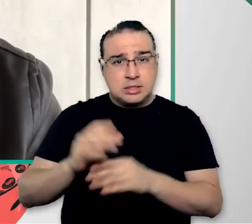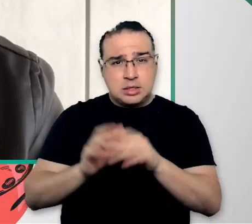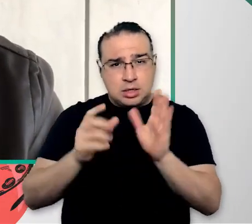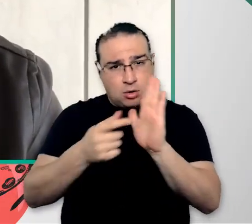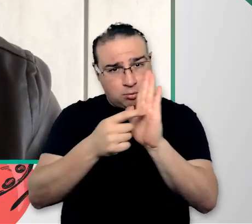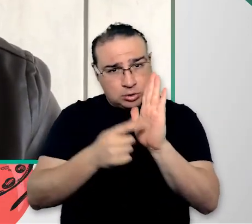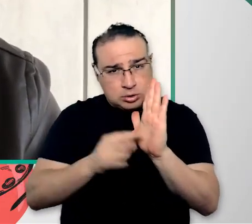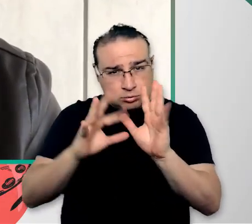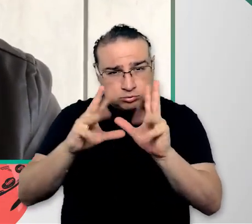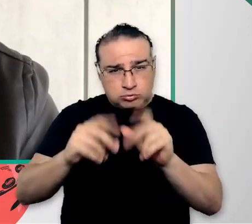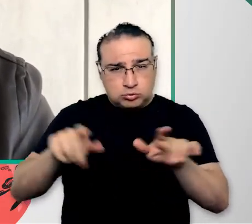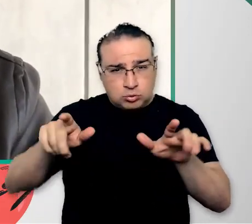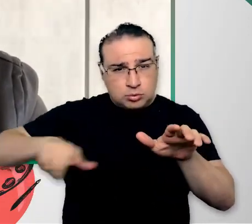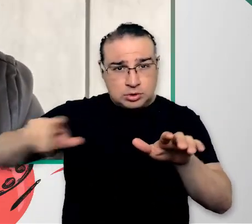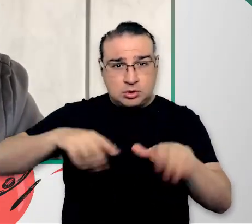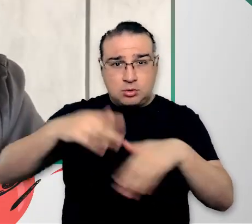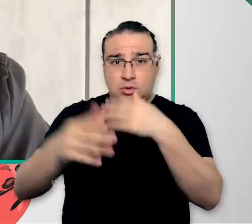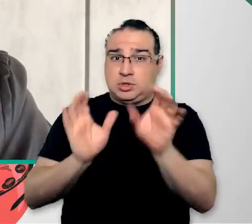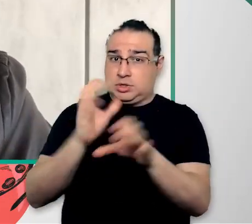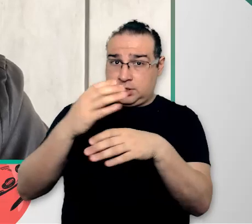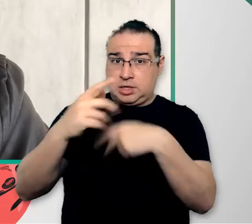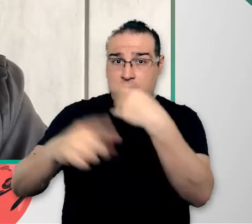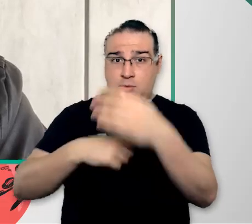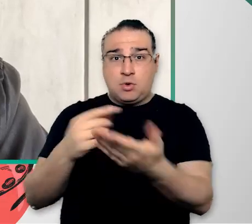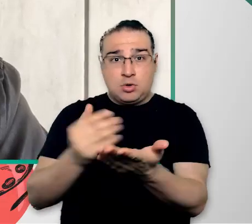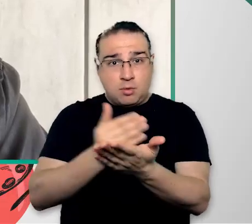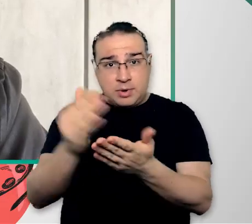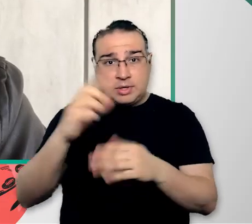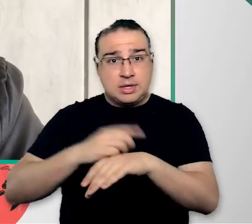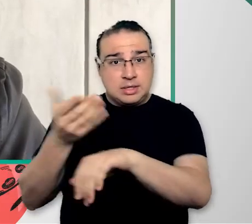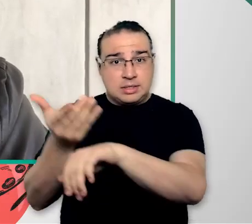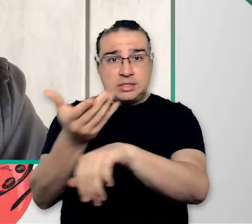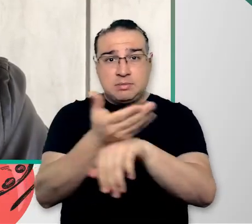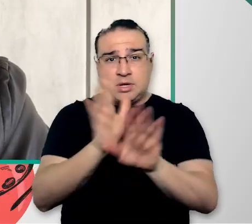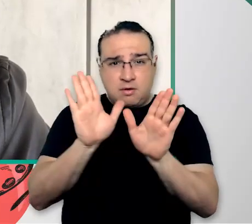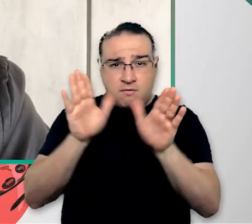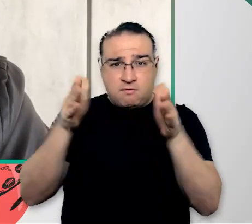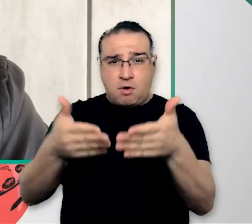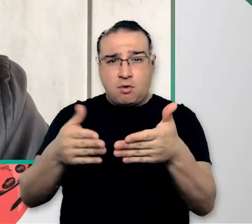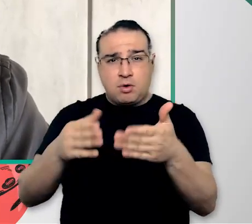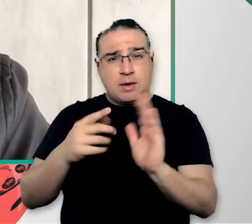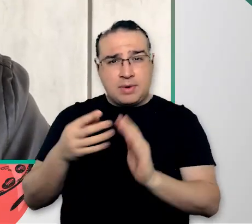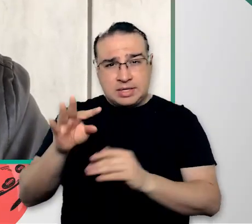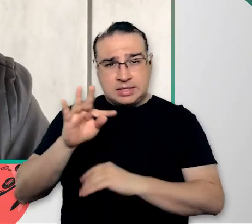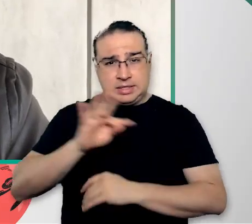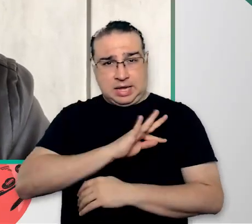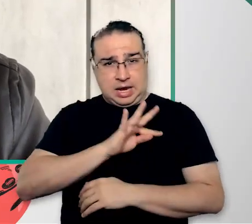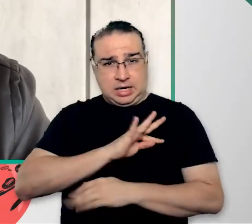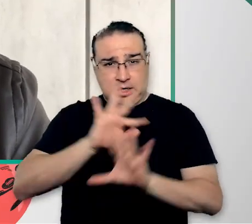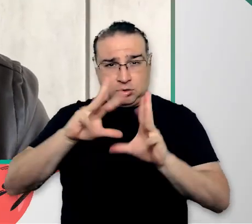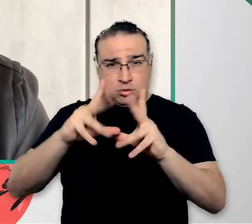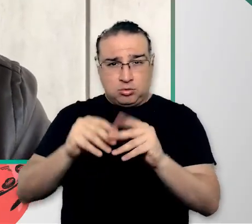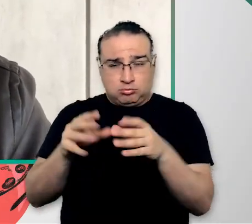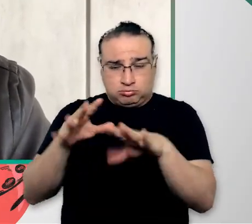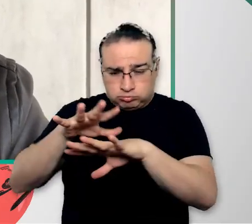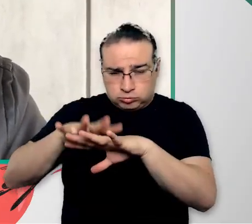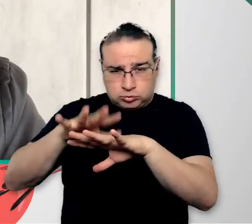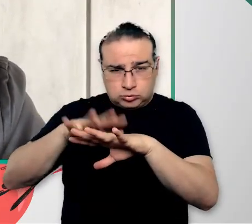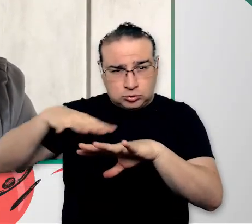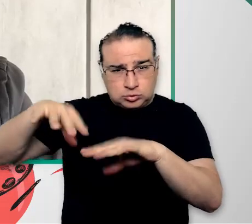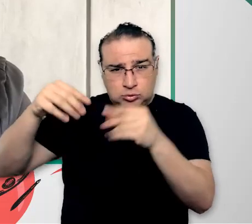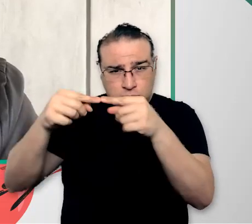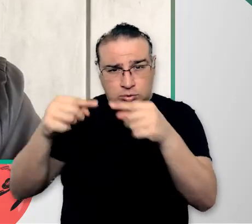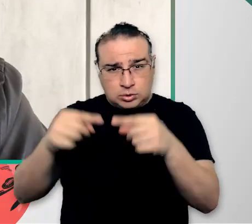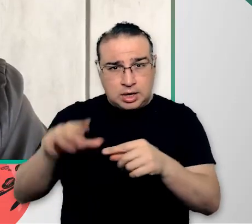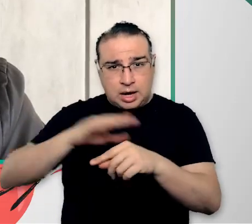grande parte das engenharias. Após esse período, o aluno se depara com disciplinas mais técnicas, seguindo uma grade curricular dentro da